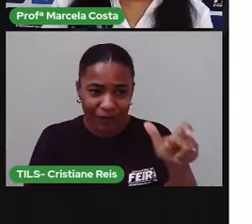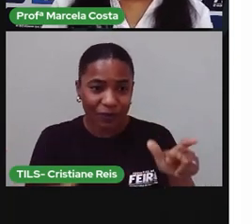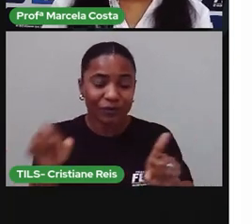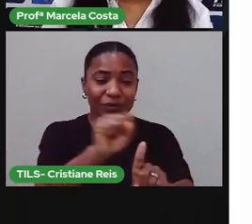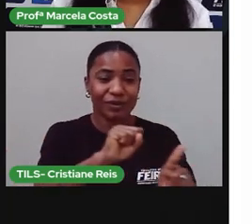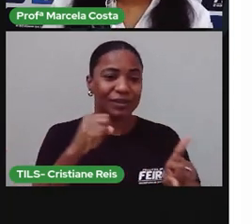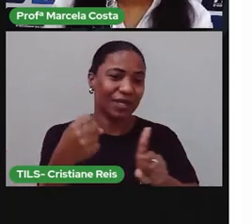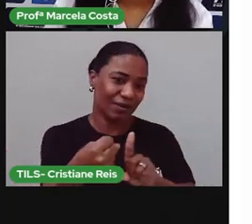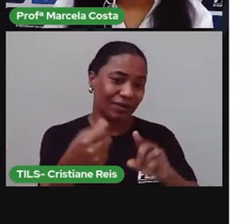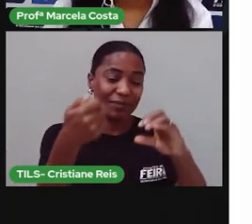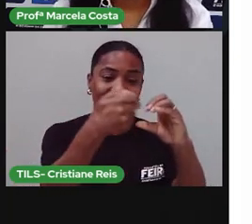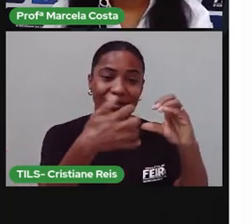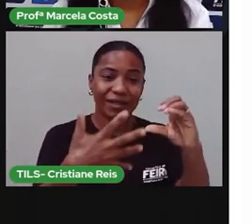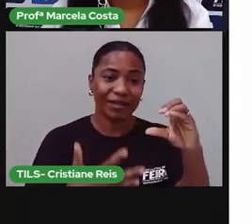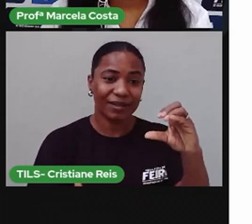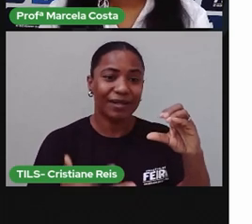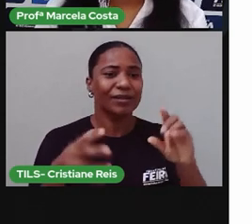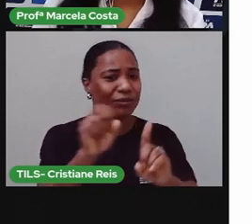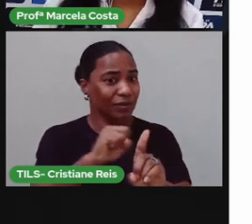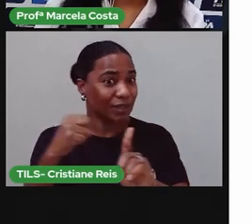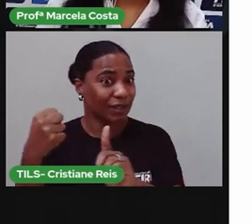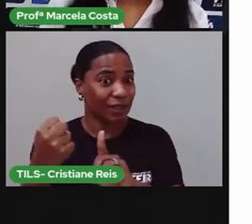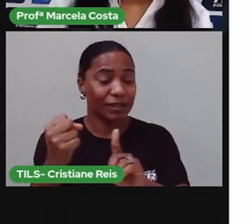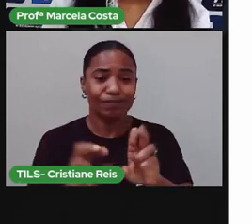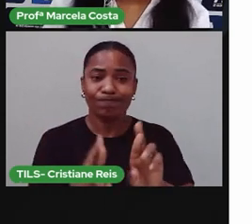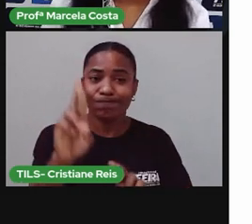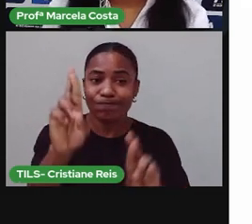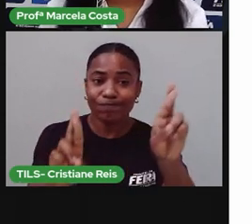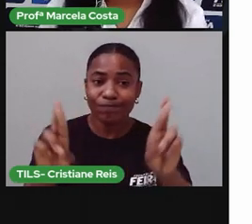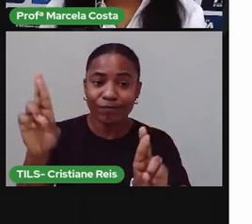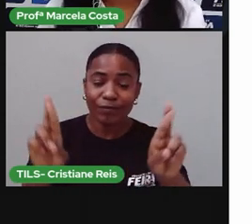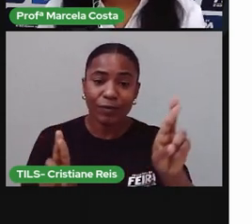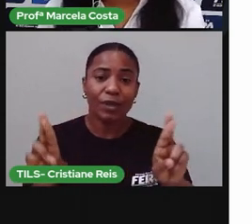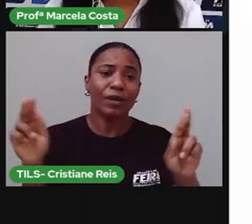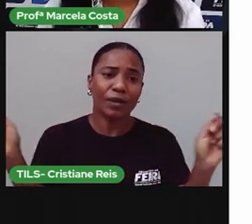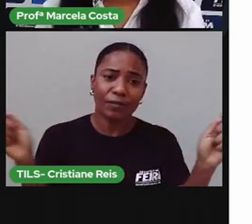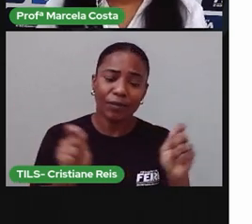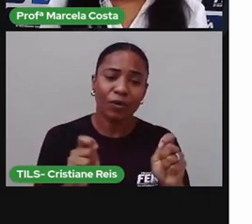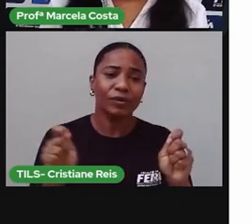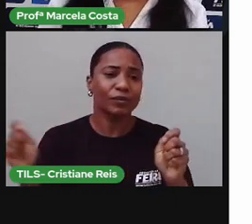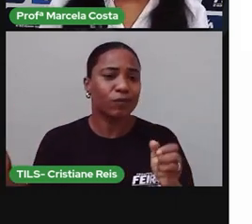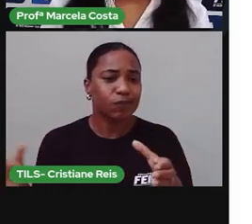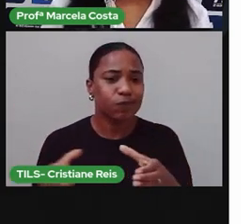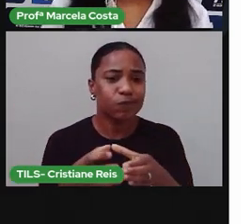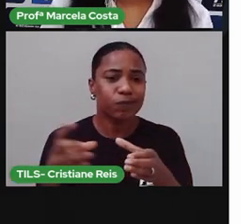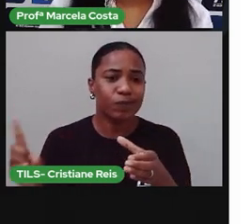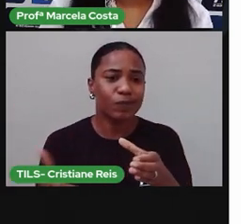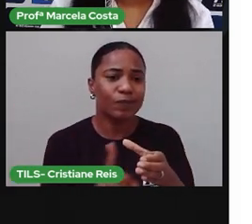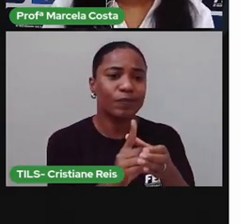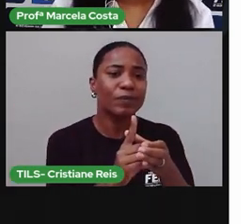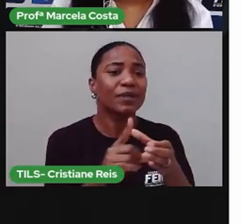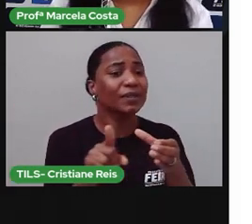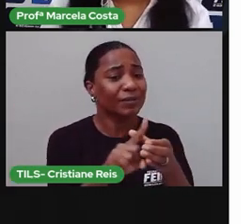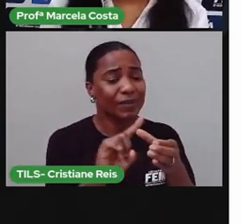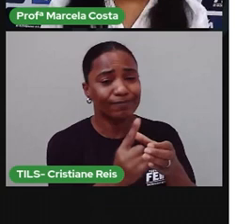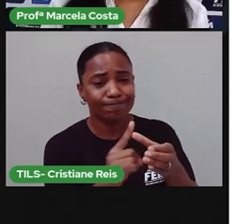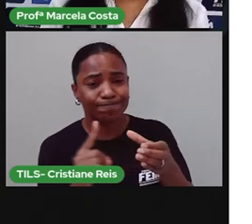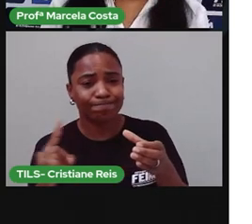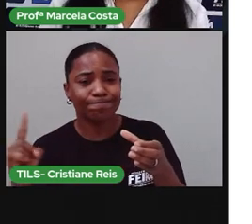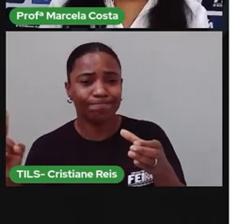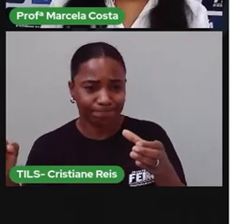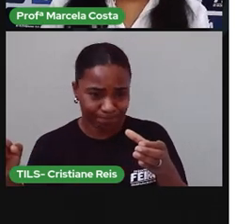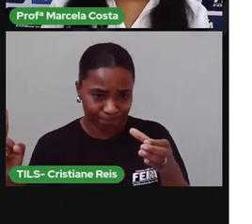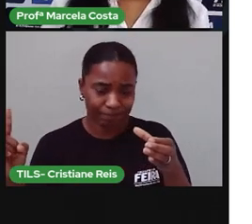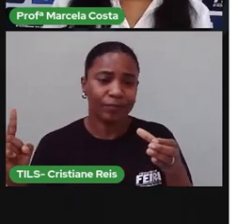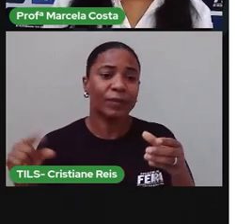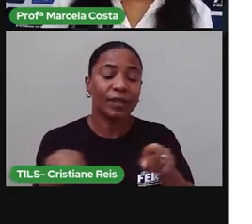as características de sociabilidade, que aproximam e afastam as pessoas. Você também vai aprender a reconhecer